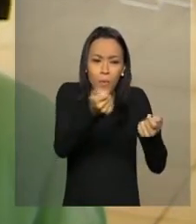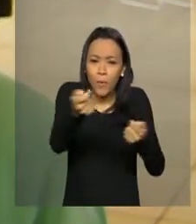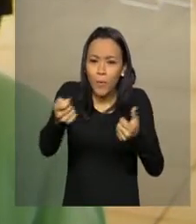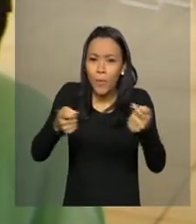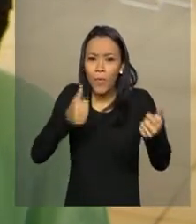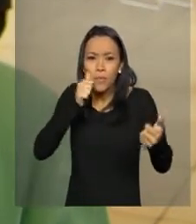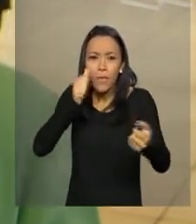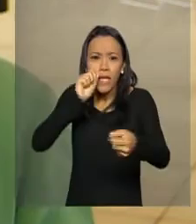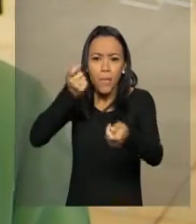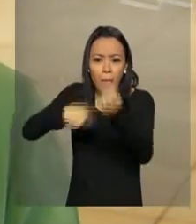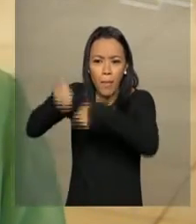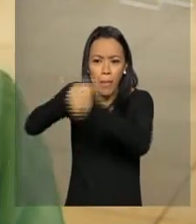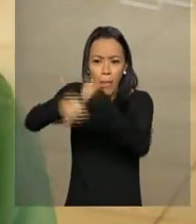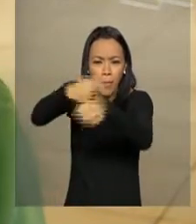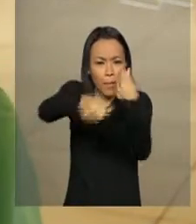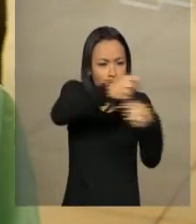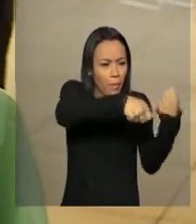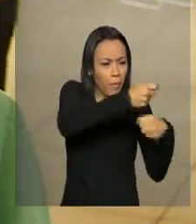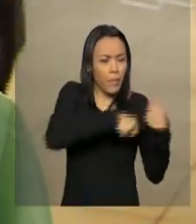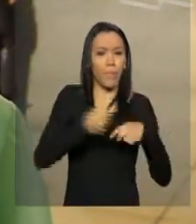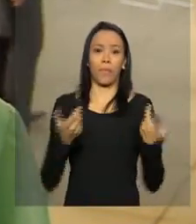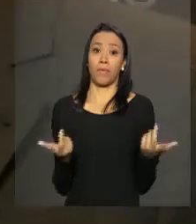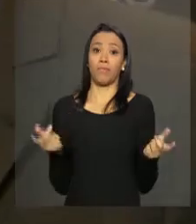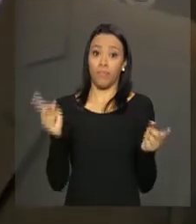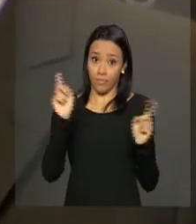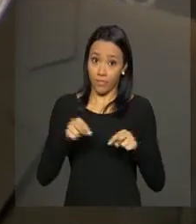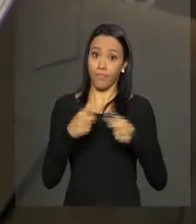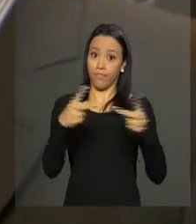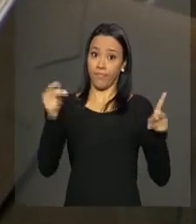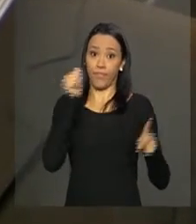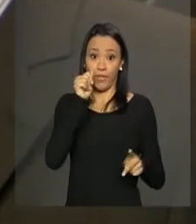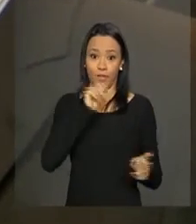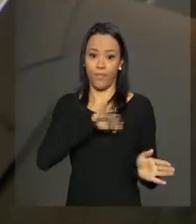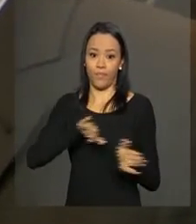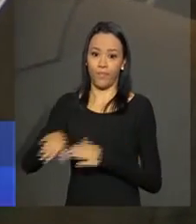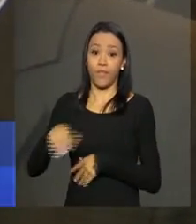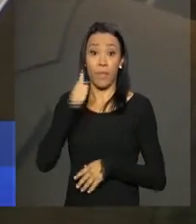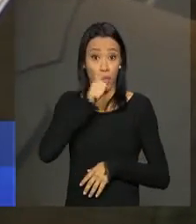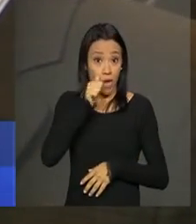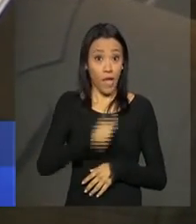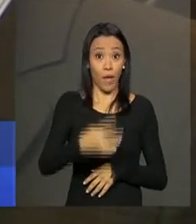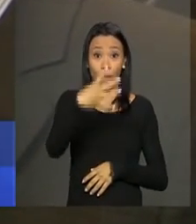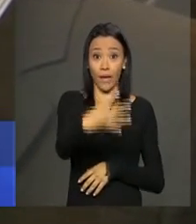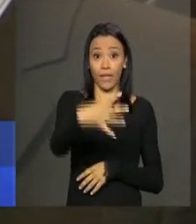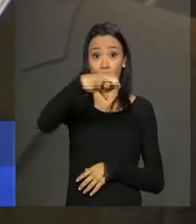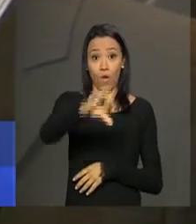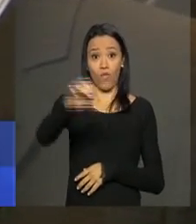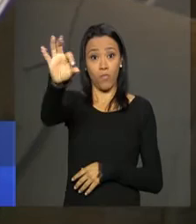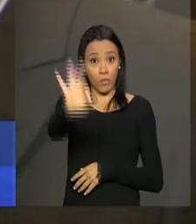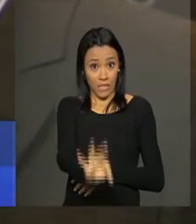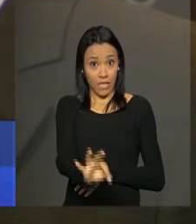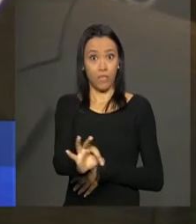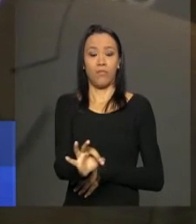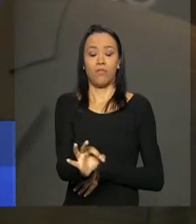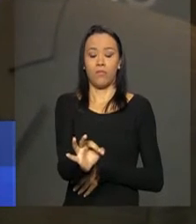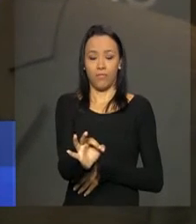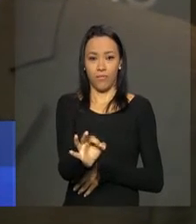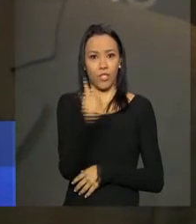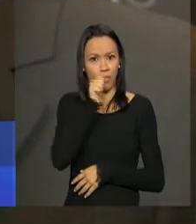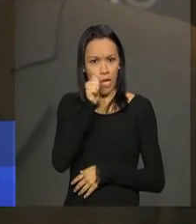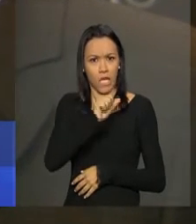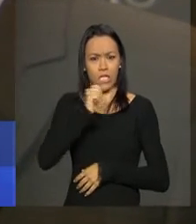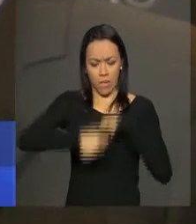empreendedoras. O empreendedorismo feminino. A mulher já chega a 49% do número de